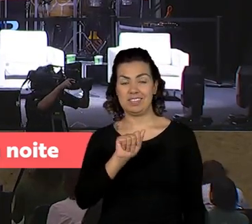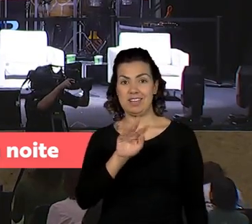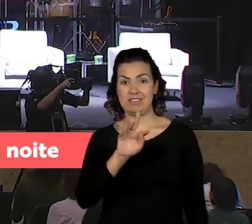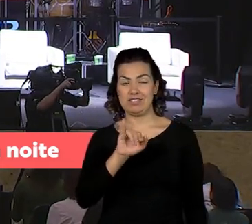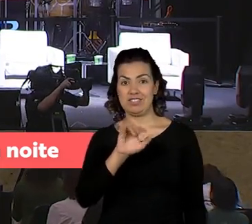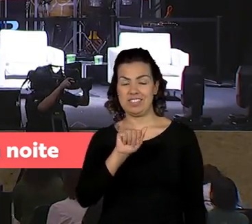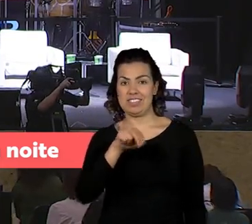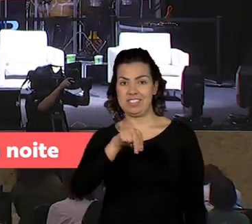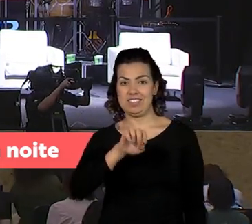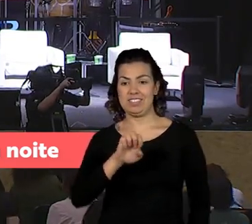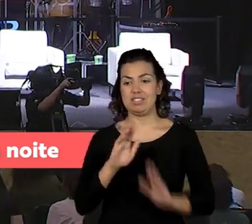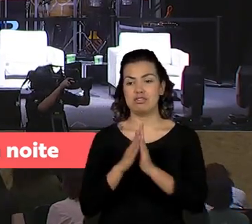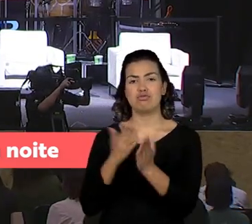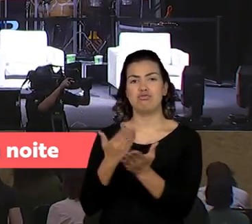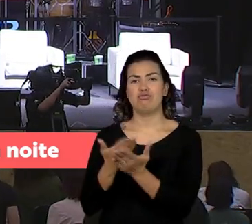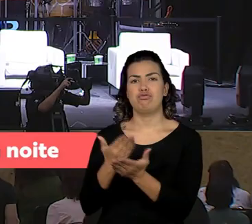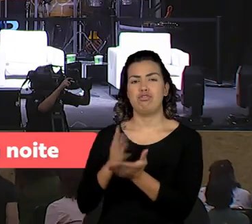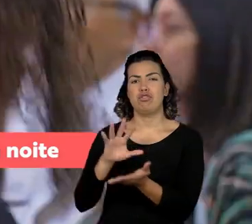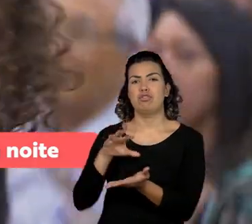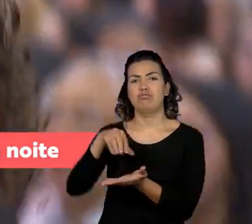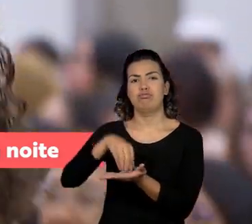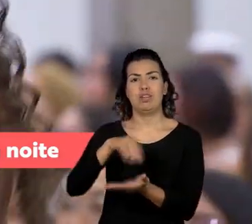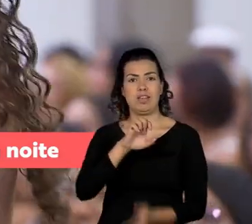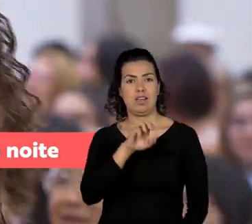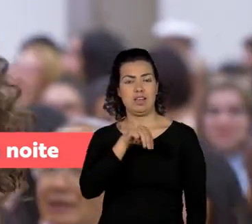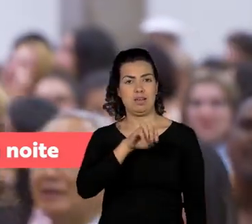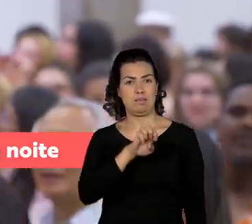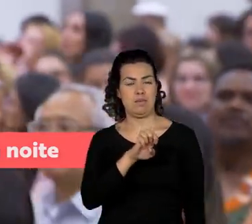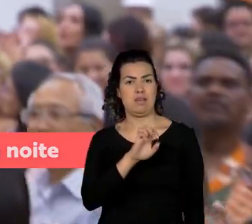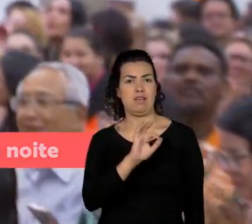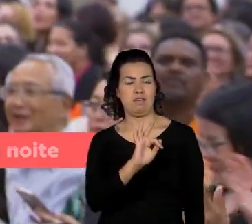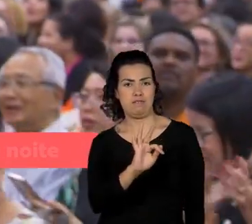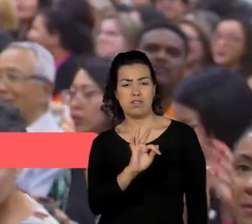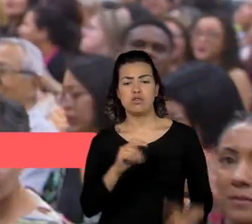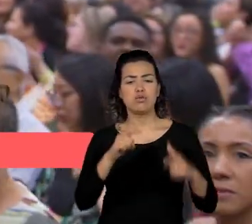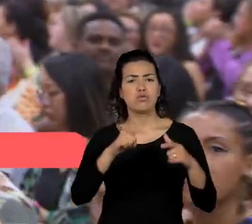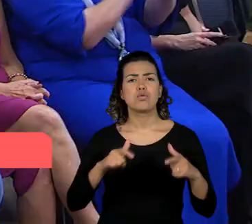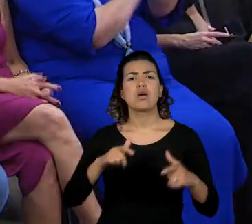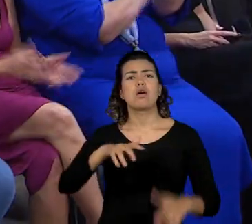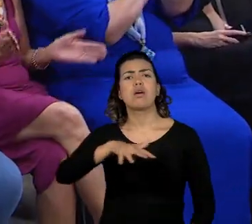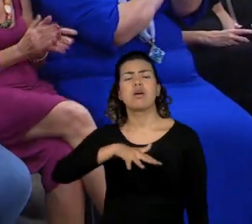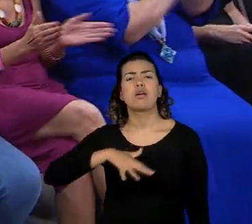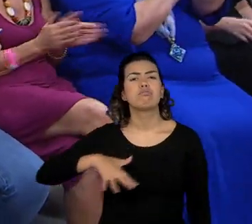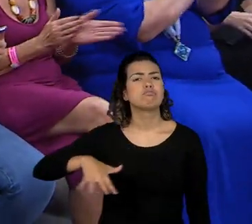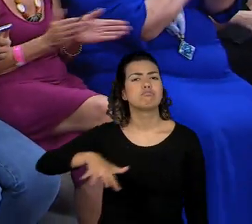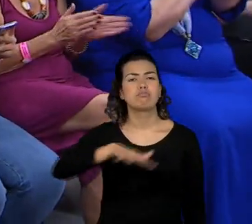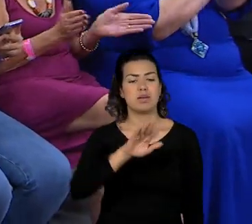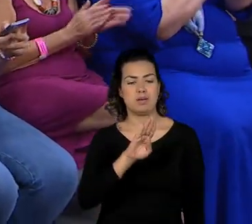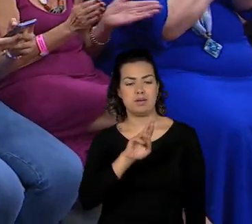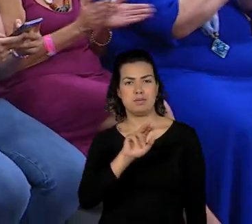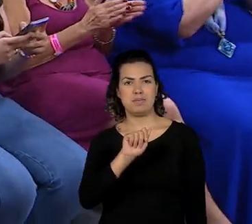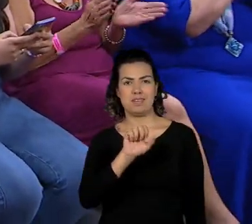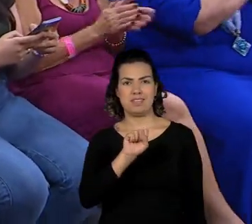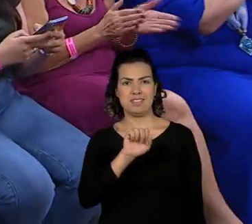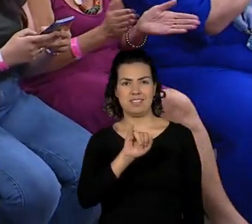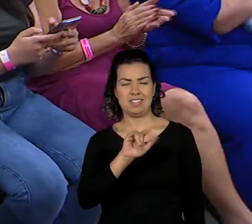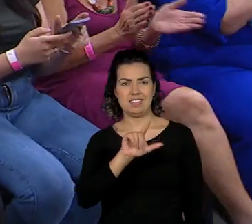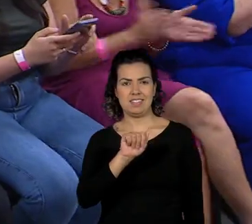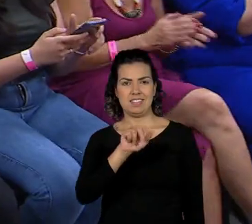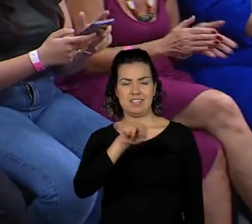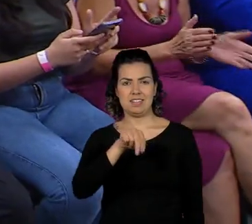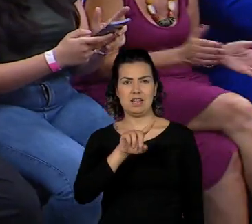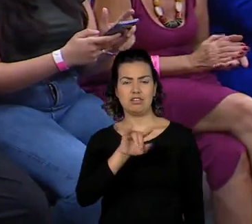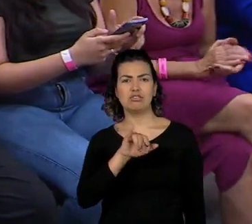do Céu Emep, Jardim Paulistano, Fregresia Brasilândia, com o projeto O Pequeno Polegar da